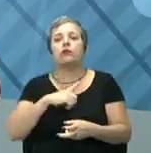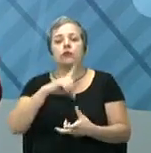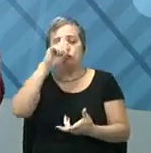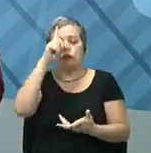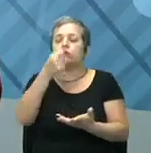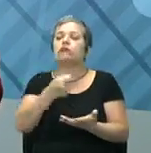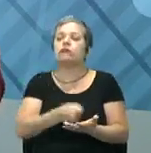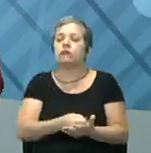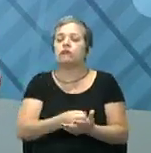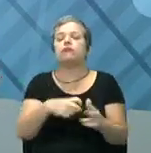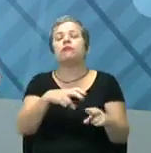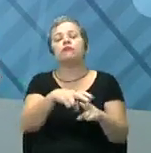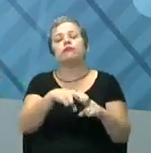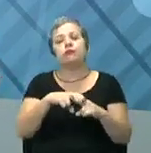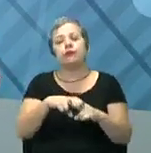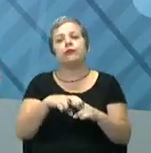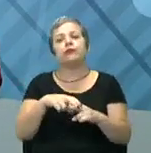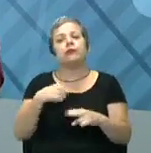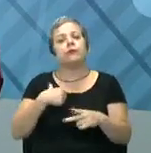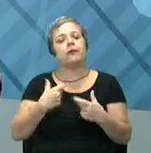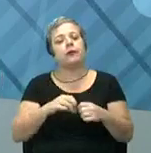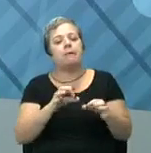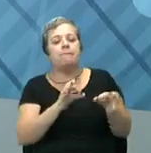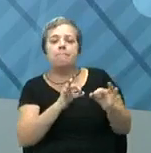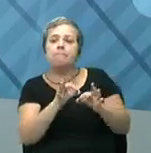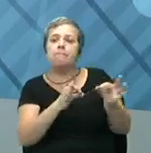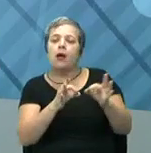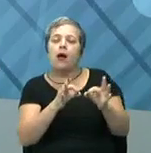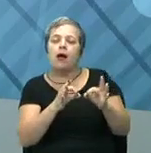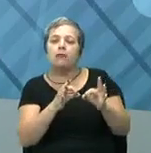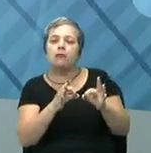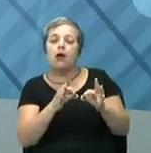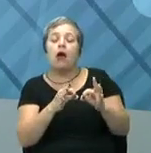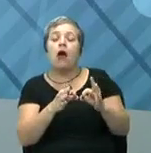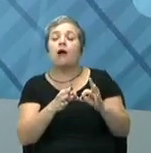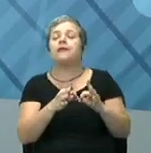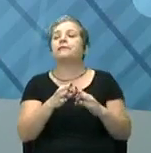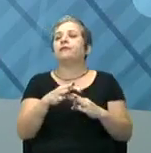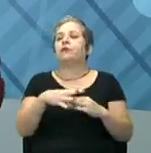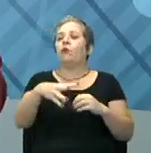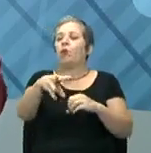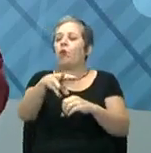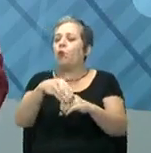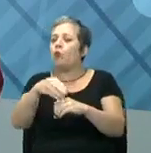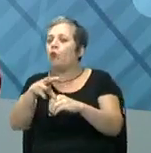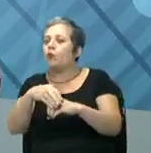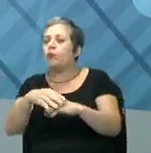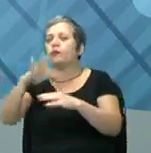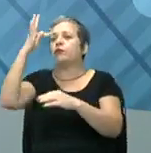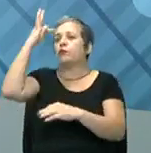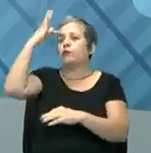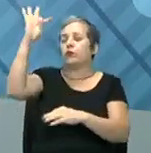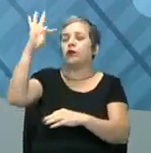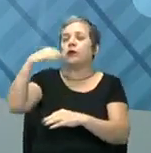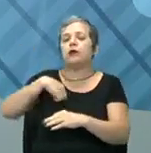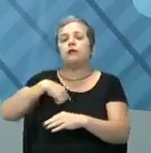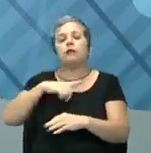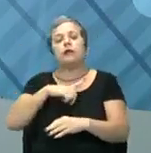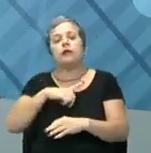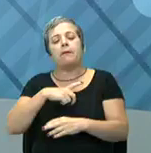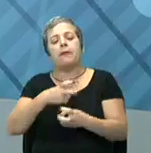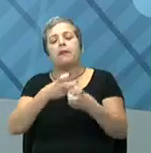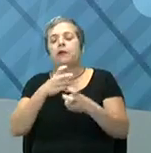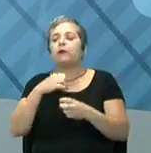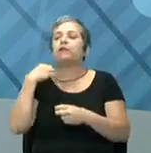decisões. Por isso eu preciso estar preparado. Por isso que eu vou conhecendo as teorias da administração e vou me apropriando do que é